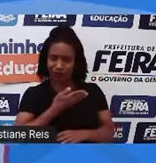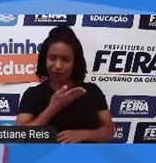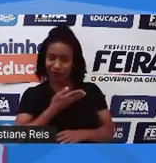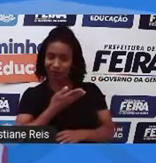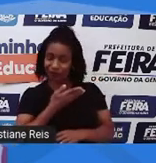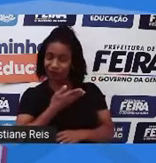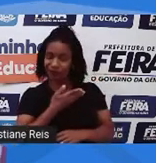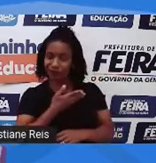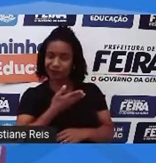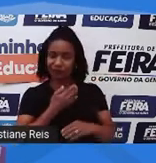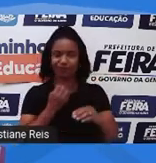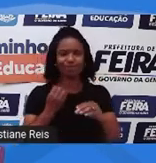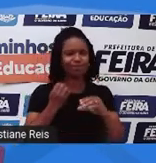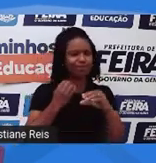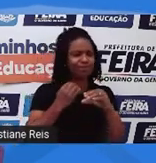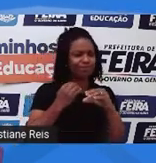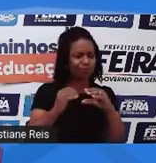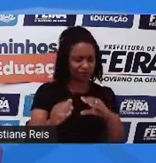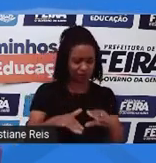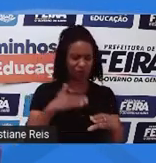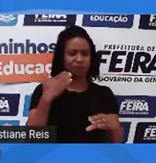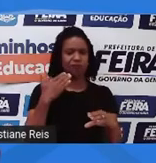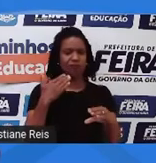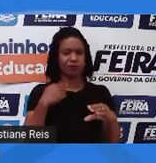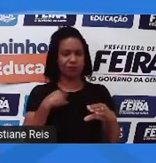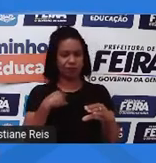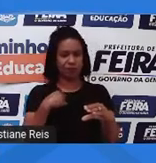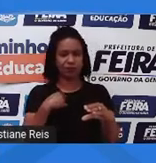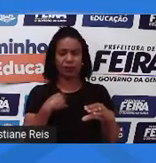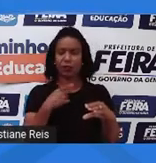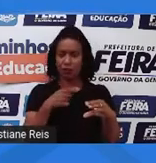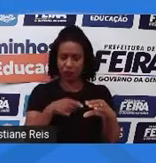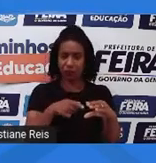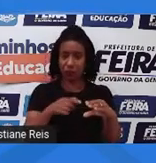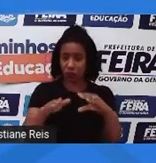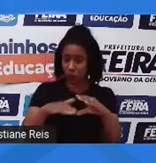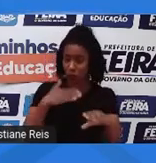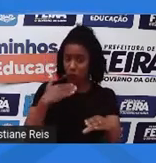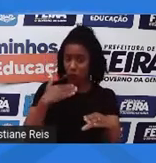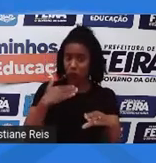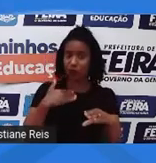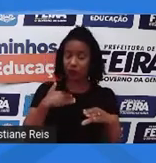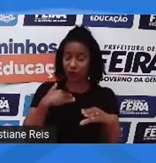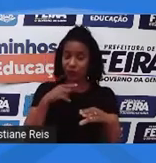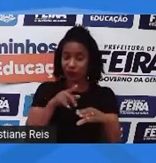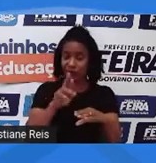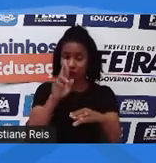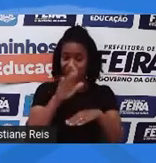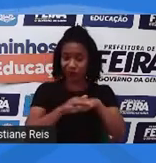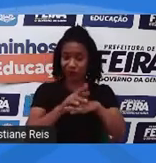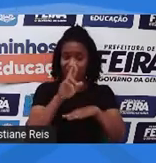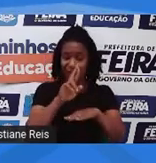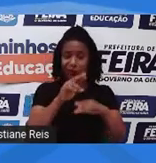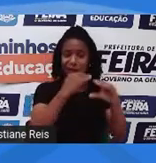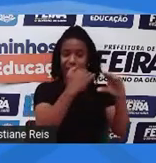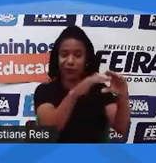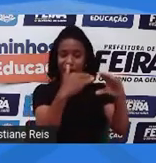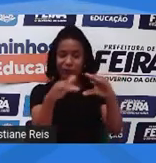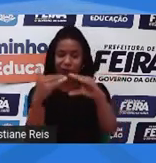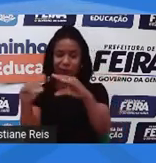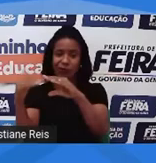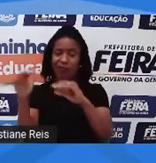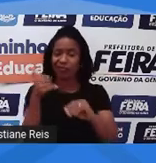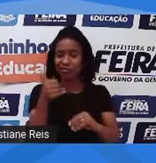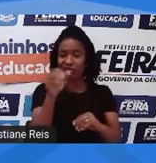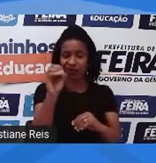e ele te desafia a encaminhar para mais 10 amigos. E o resultado disso é que se você conseguir você